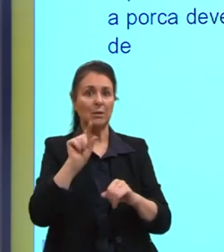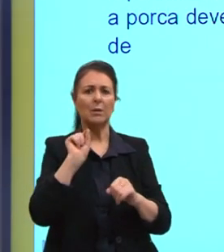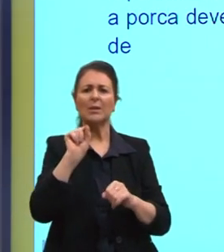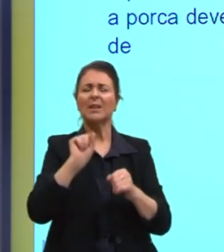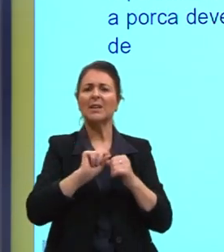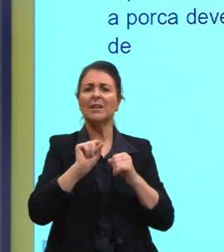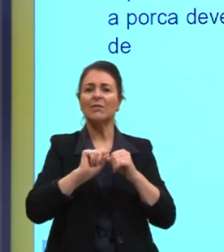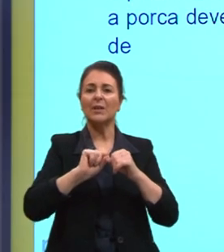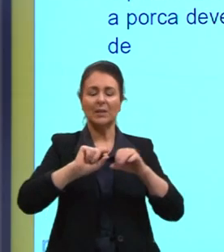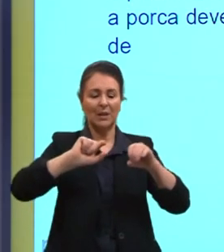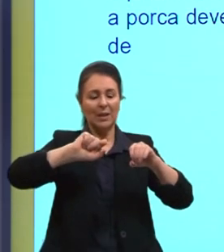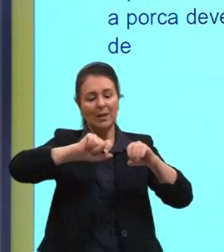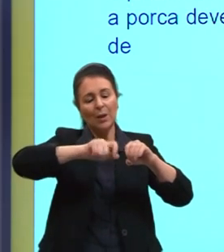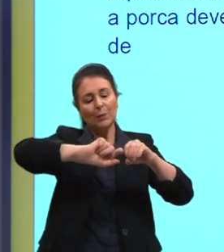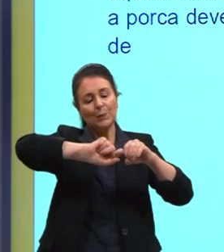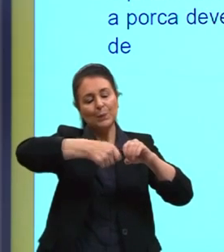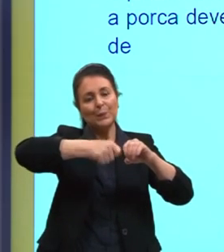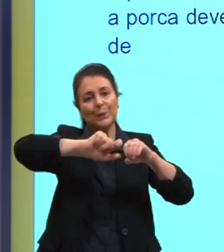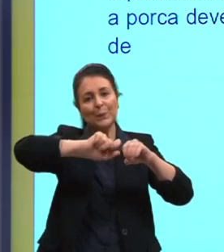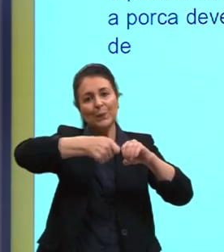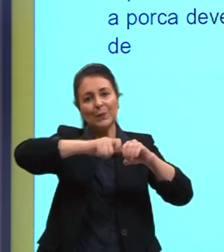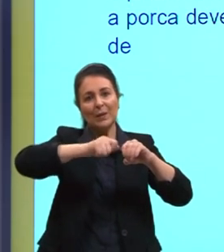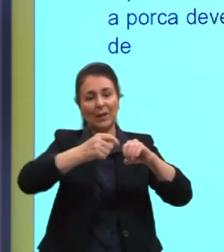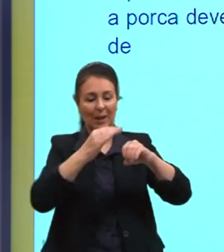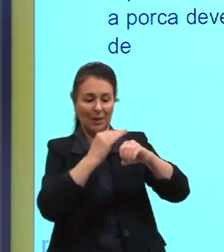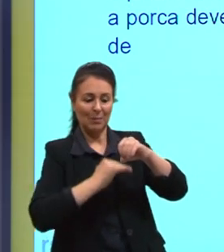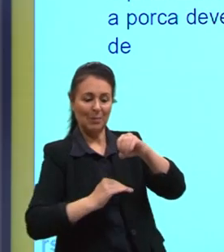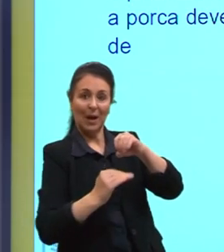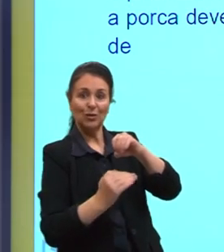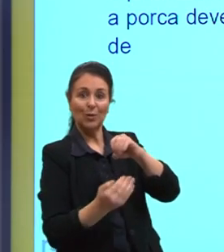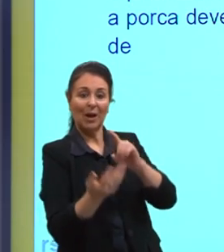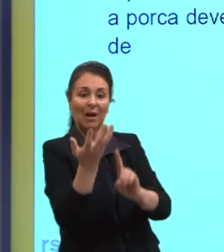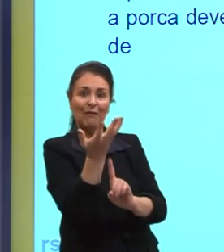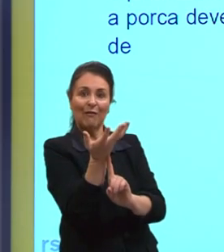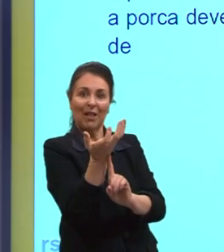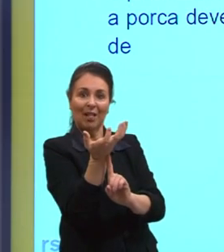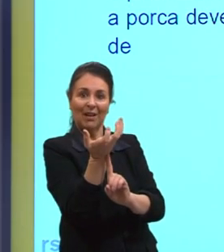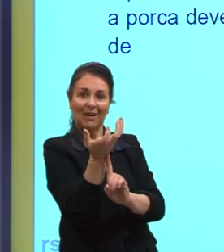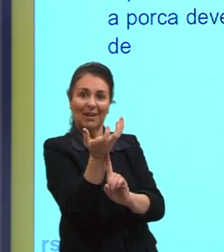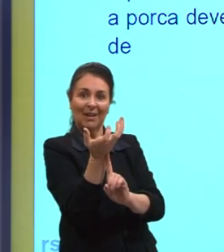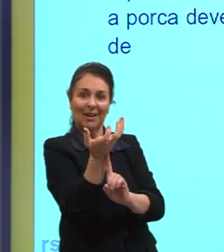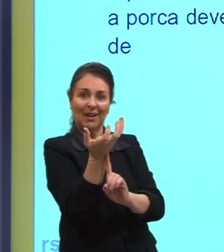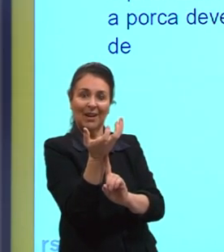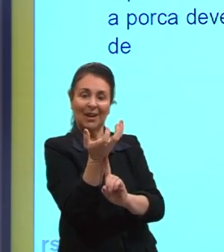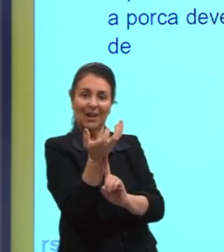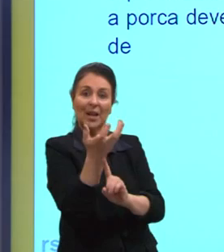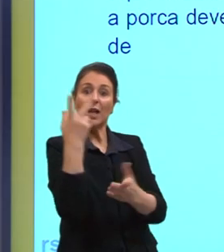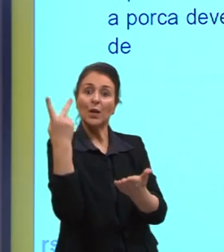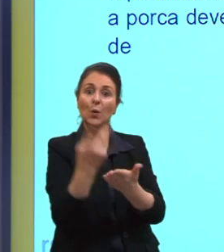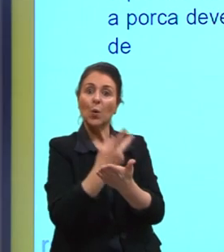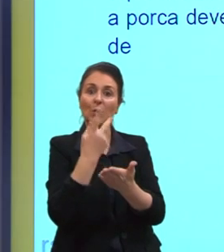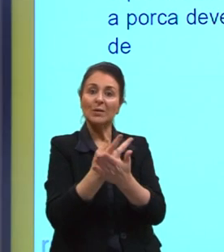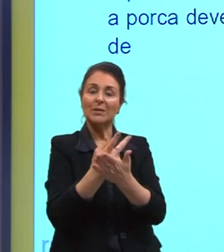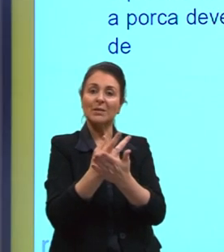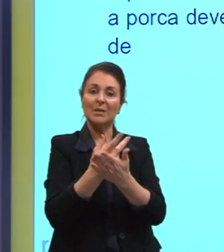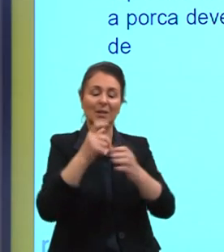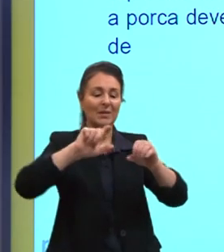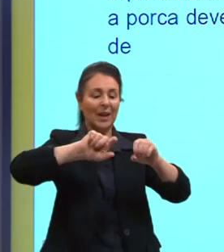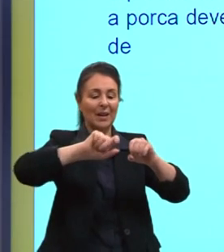fez? Ele tem um parafuso e uma porca. Ele colocou embaixo de uma vela. E com isso ele consegue soltar.